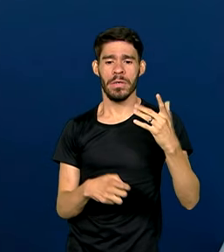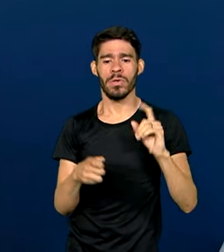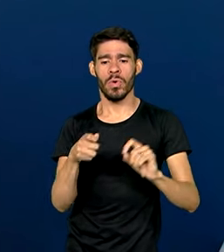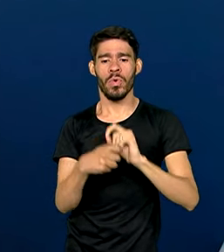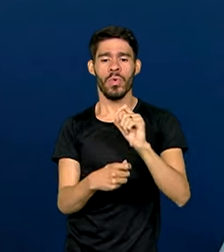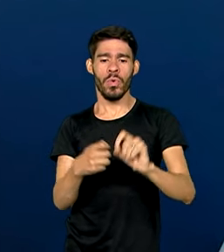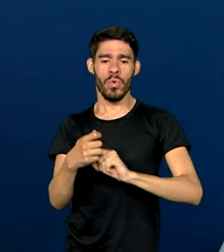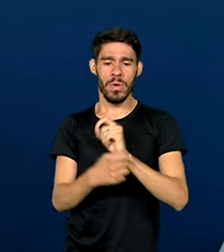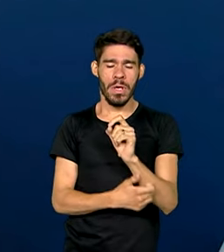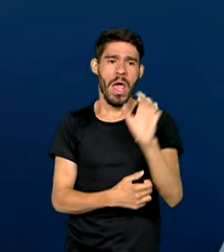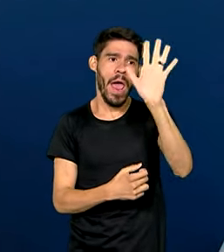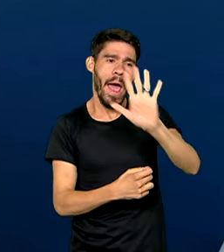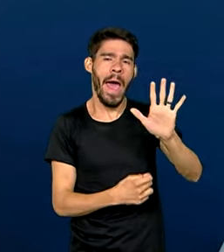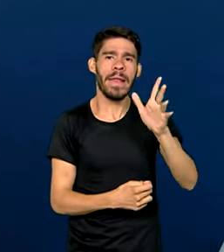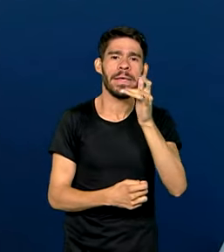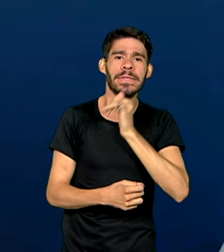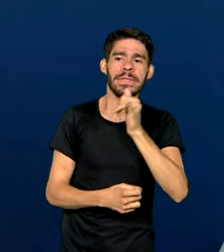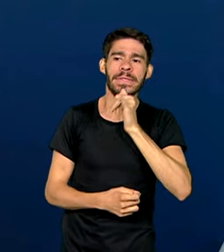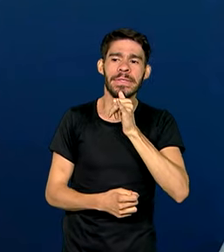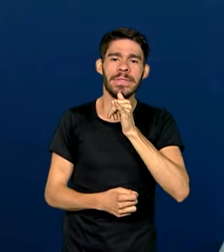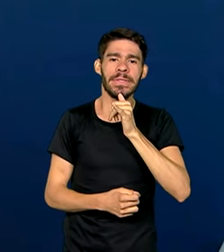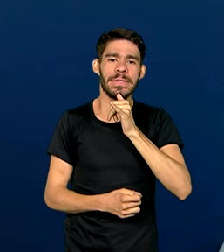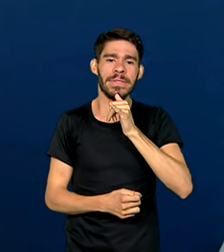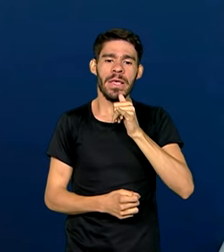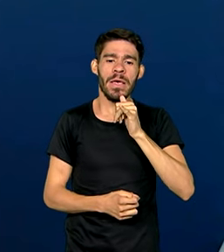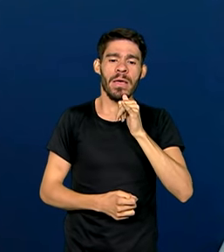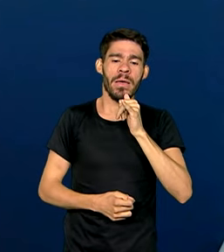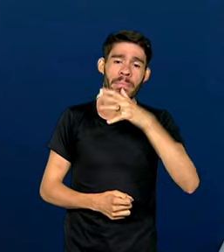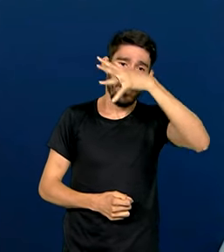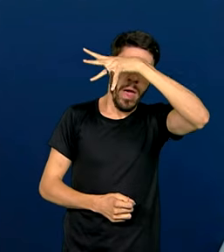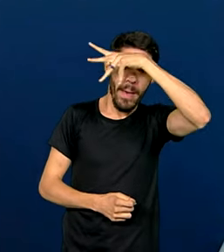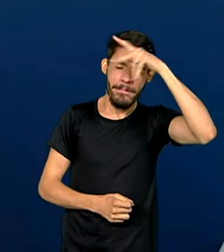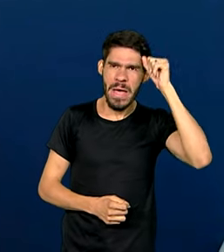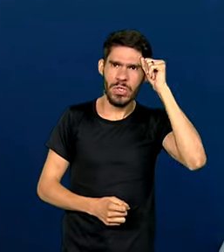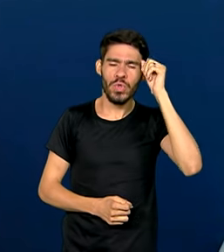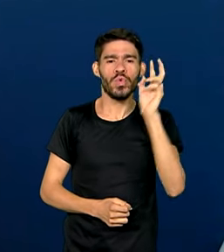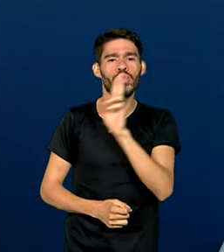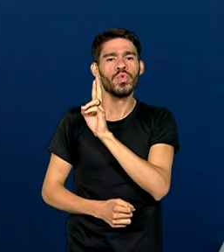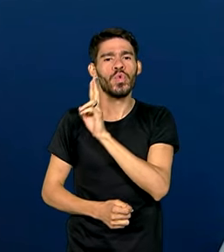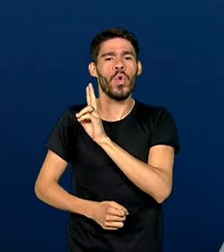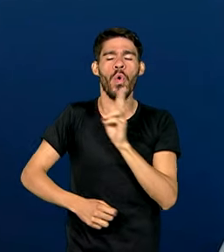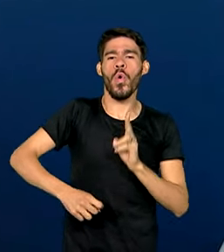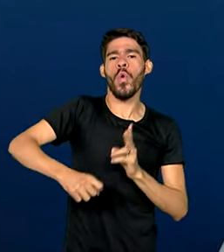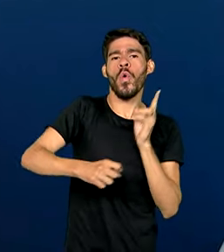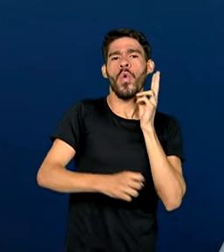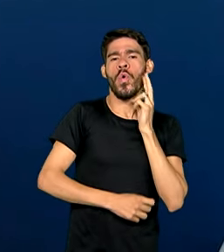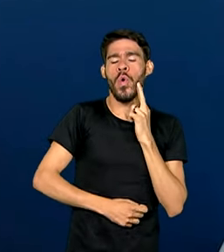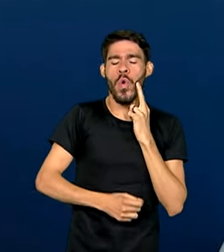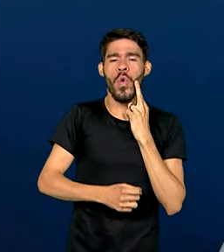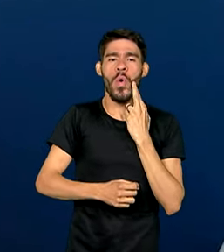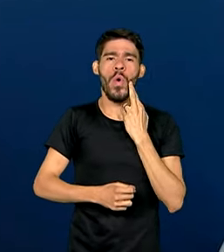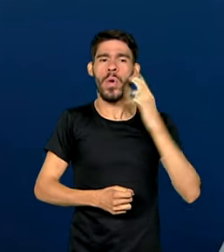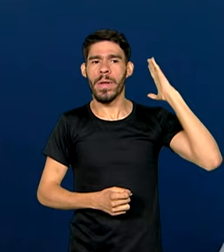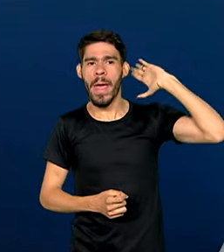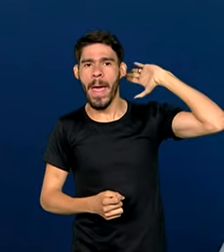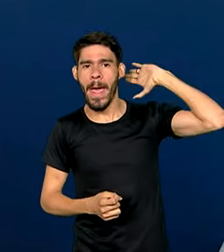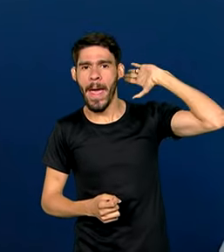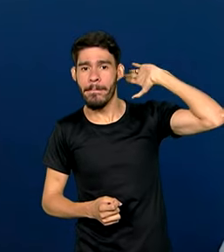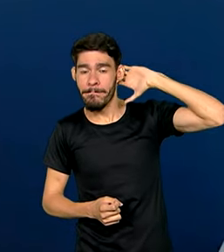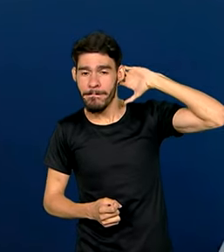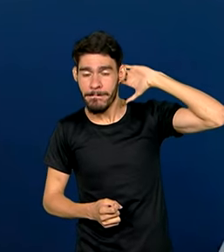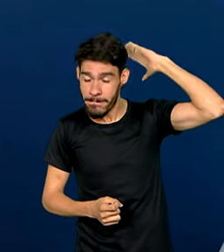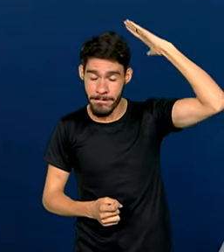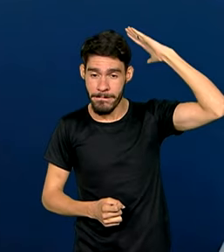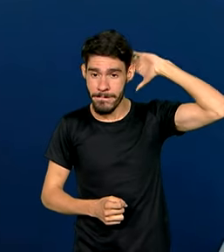áreas como o Amazonas, Rondônia e do Pará, alguma parte, uma parte do Pará, deve ocorrer